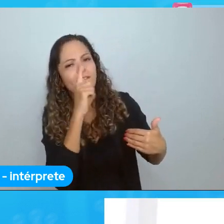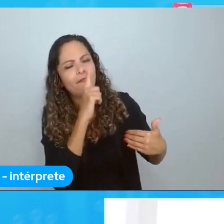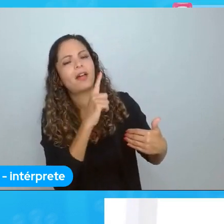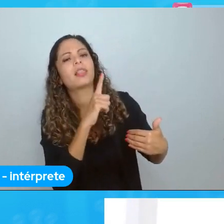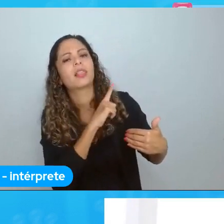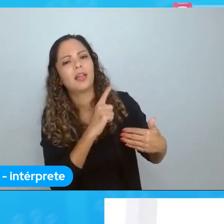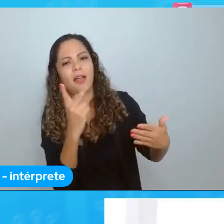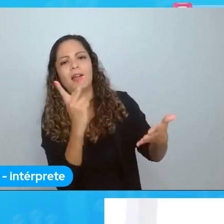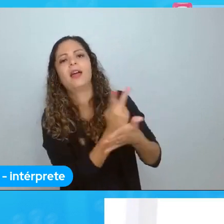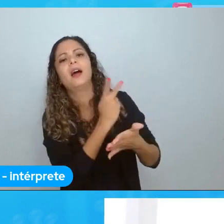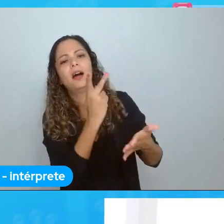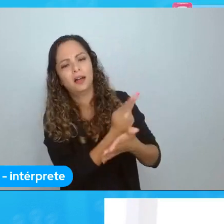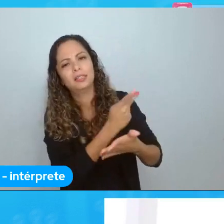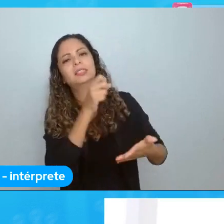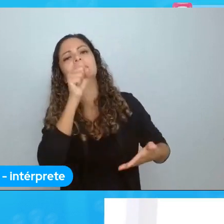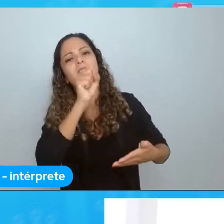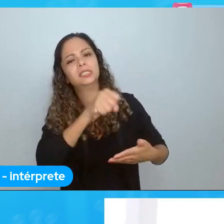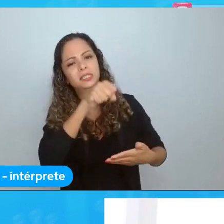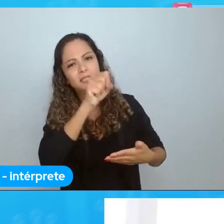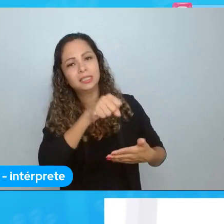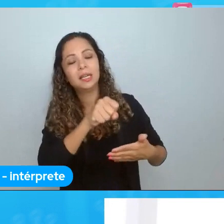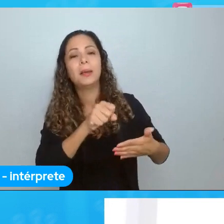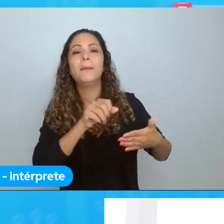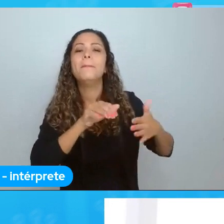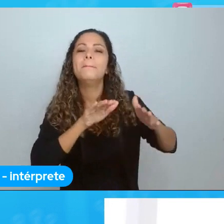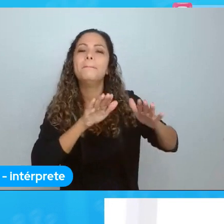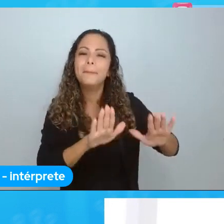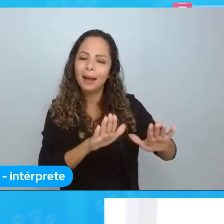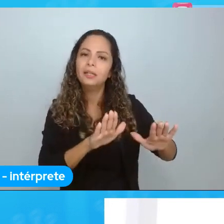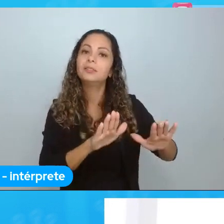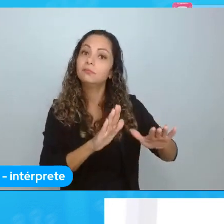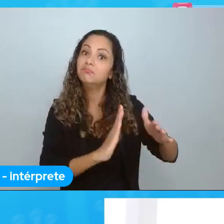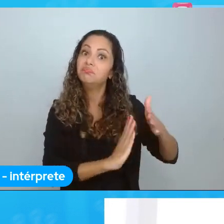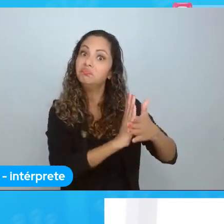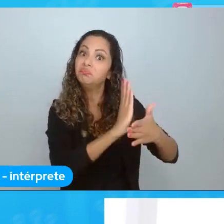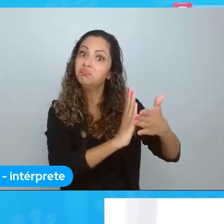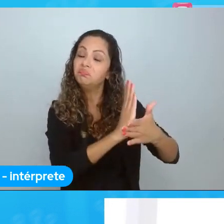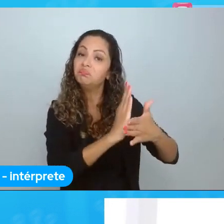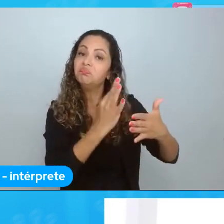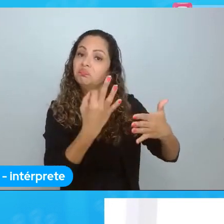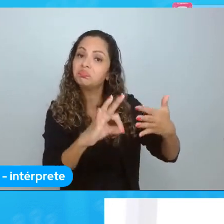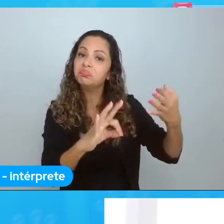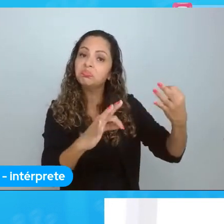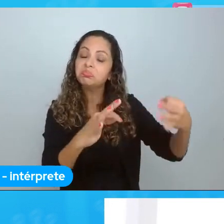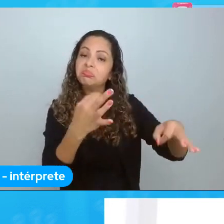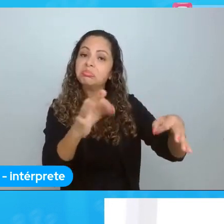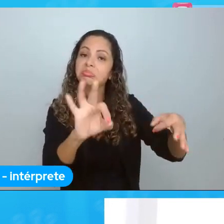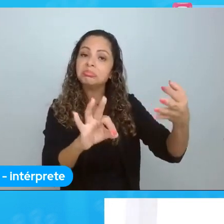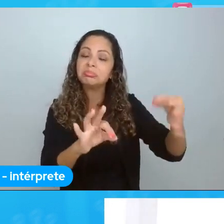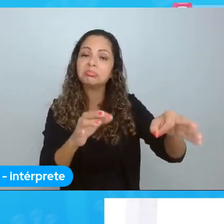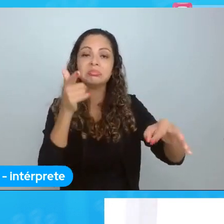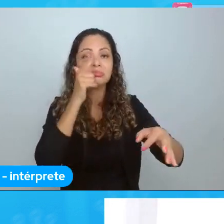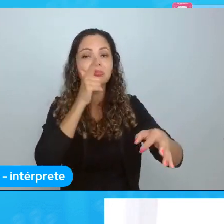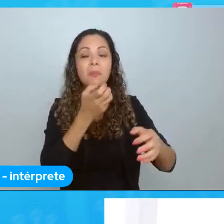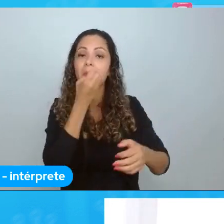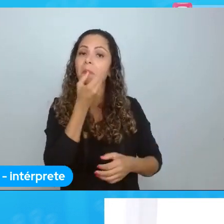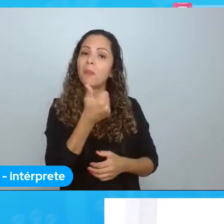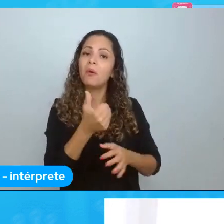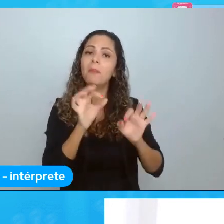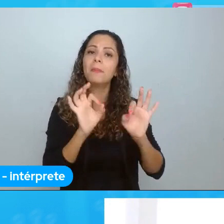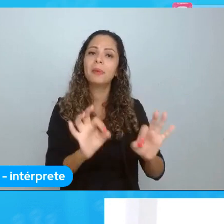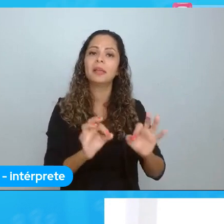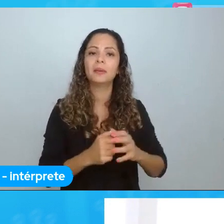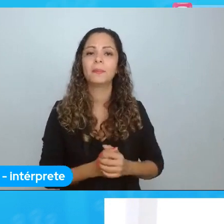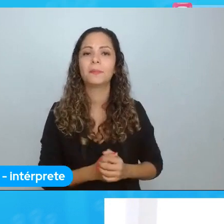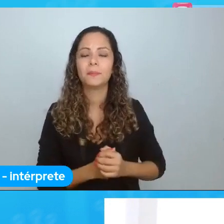Vai ter muitos erros. Mas tem tido muitos acertos e tem sido muito bom isso. Ano passado, a